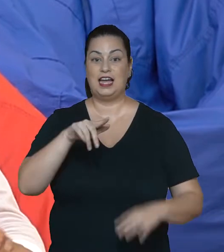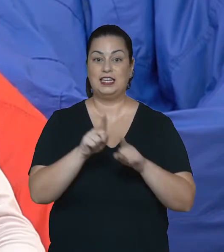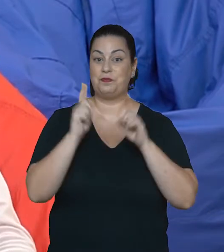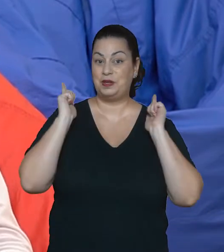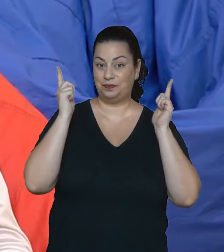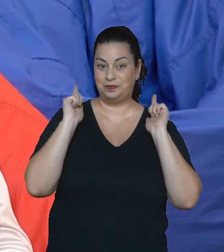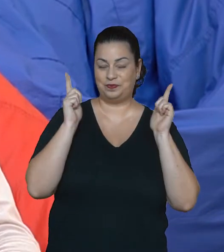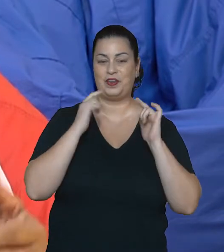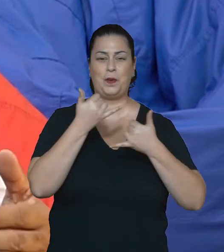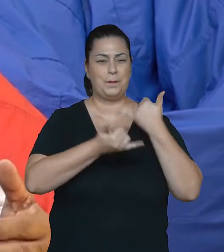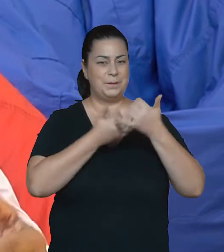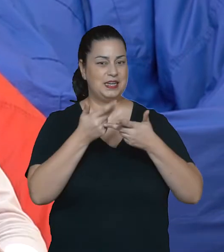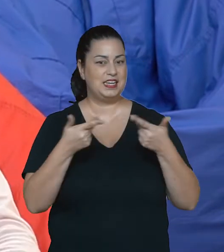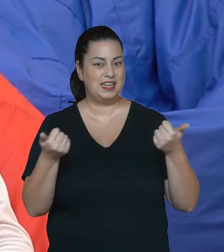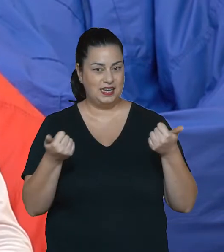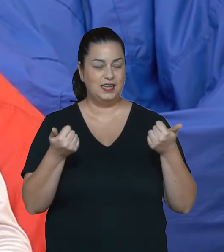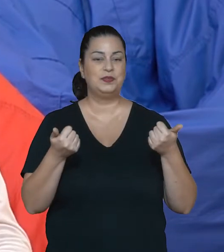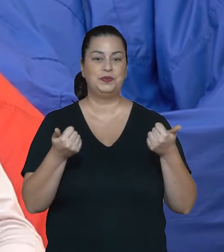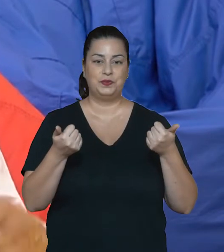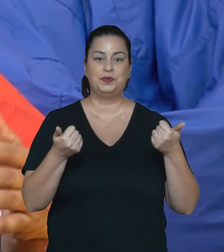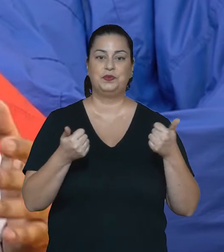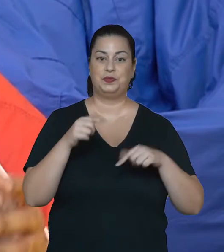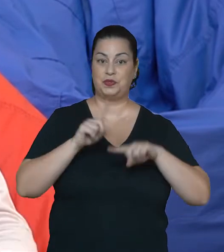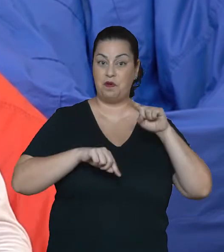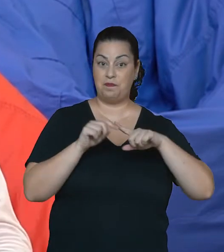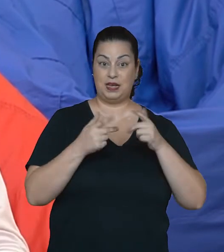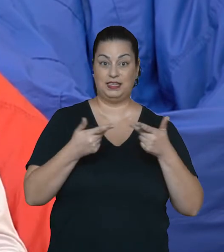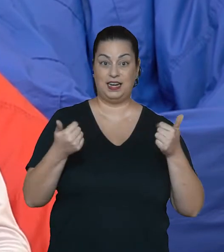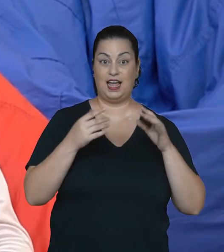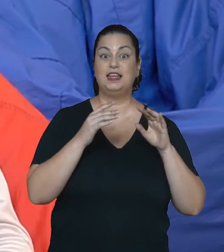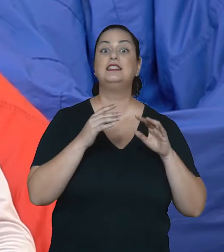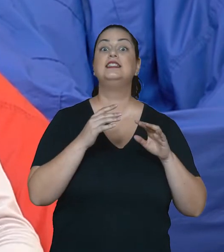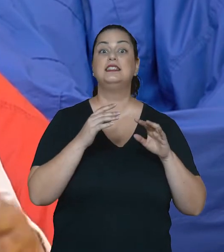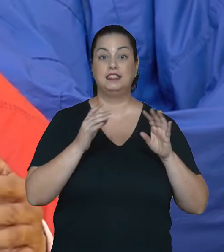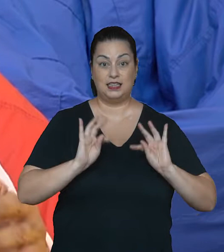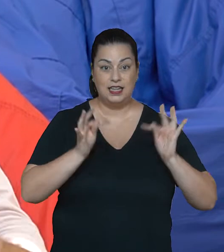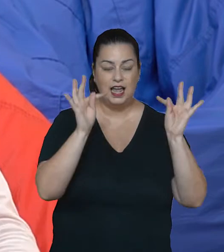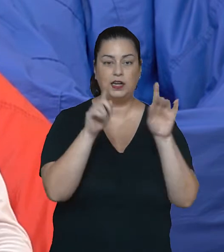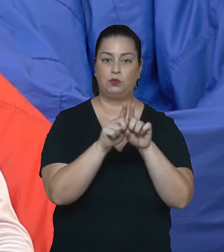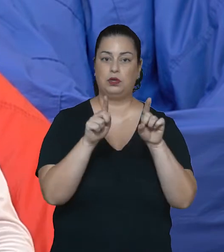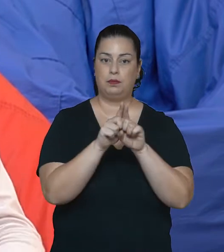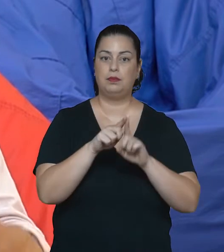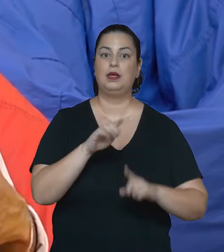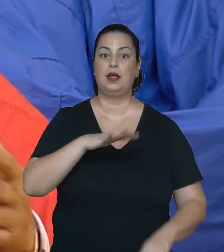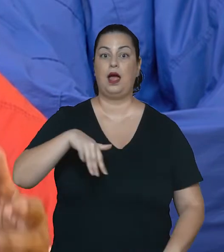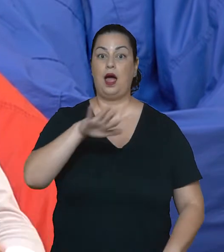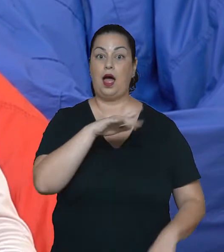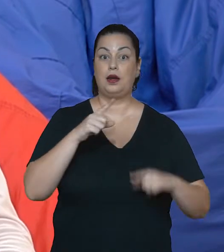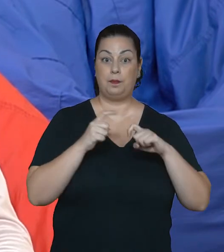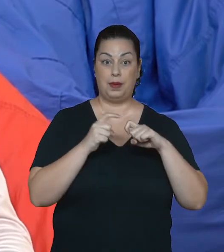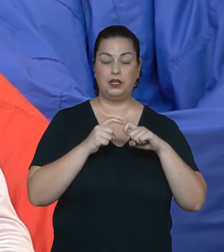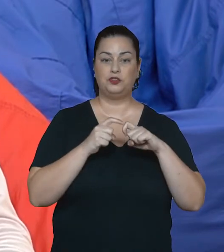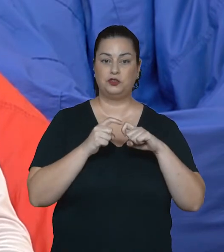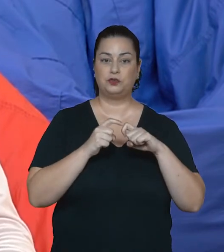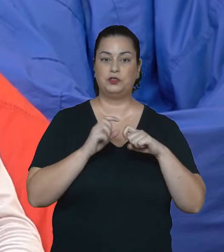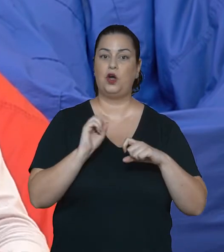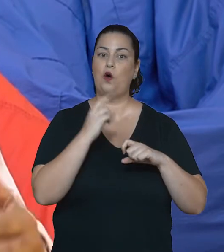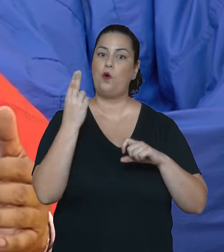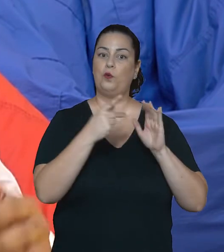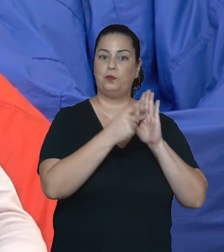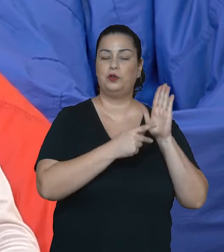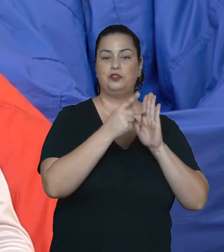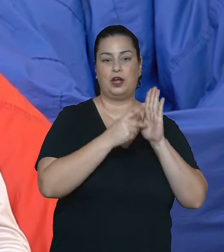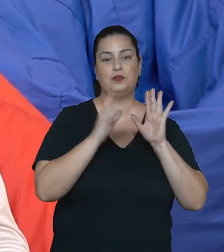eletrodomésticos, na área de entretenimento, brinquedos, equipamentos técnicos, equipamentos médico-hospitalares